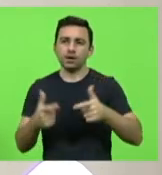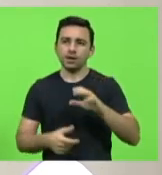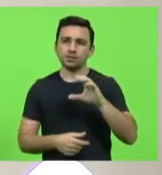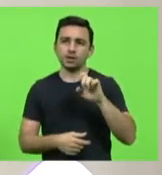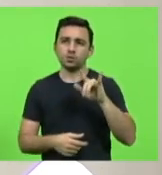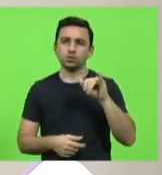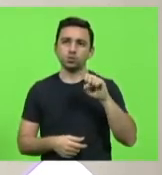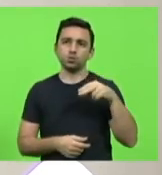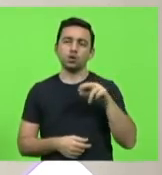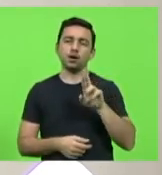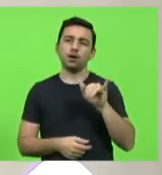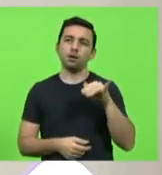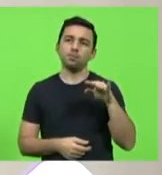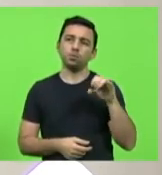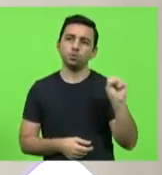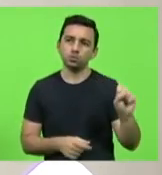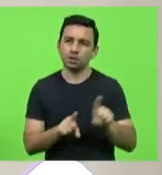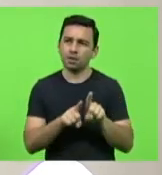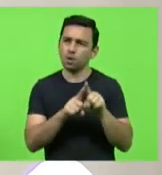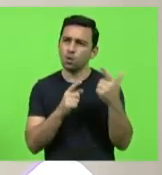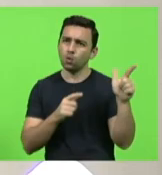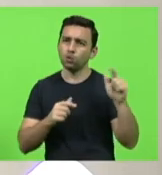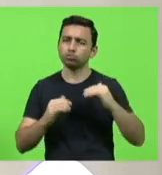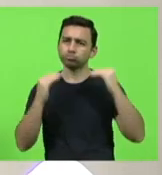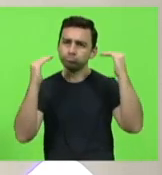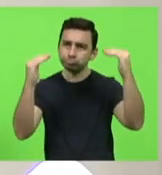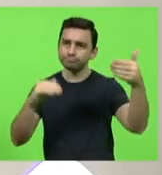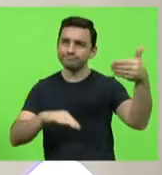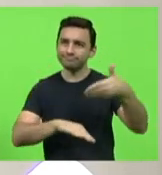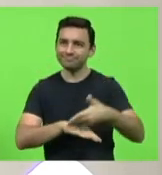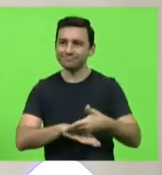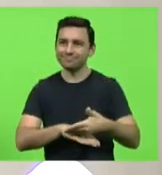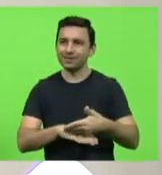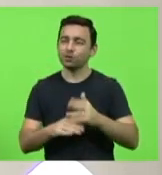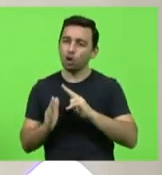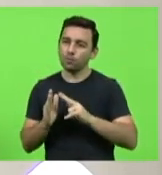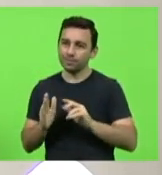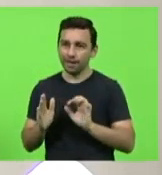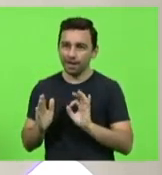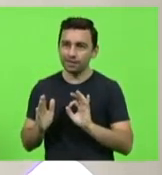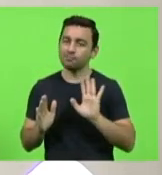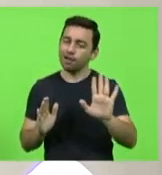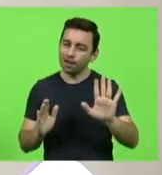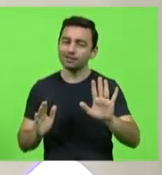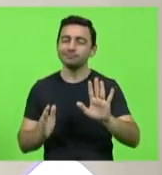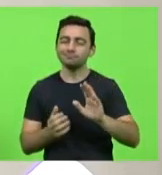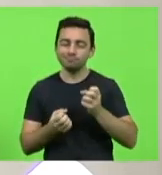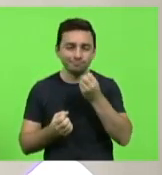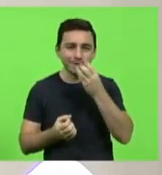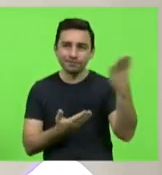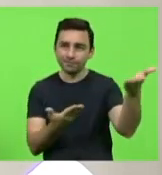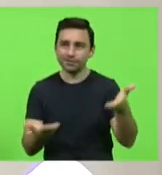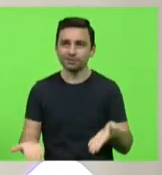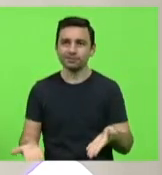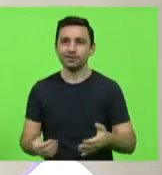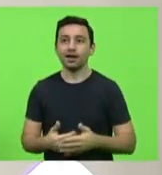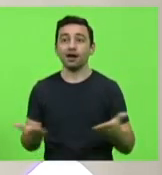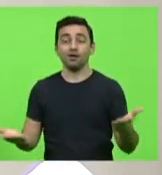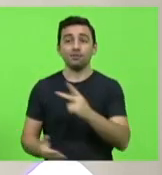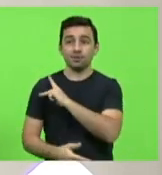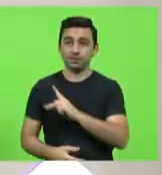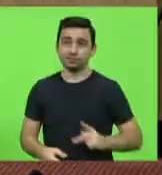demais autoridades que estão aqui que não constam o nome aqui sejam bem-vindos a casa essa presidência